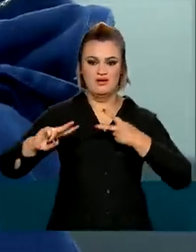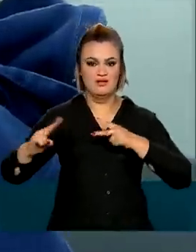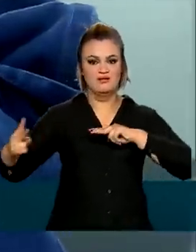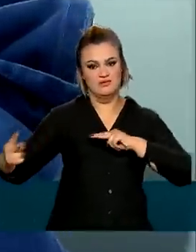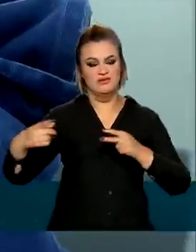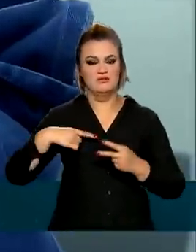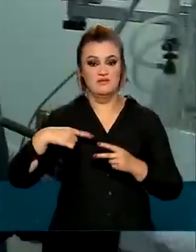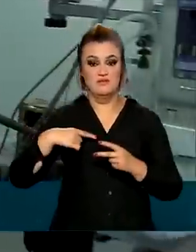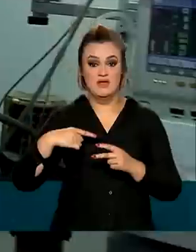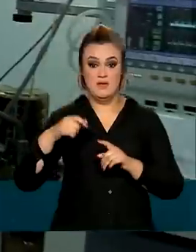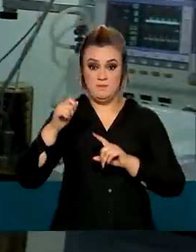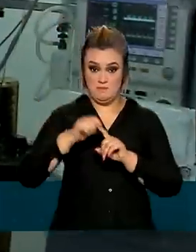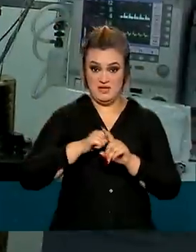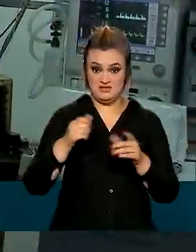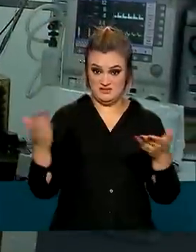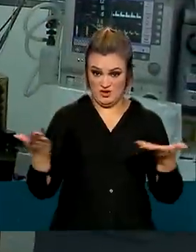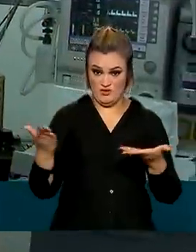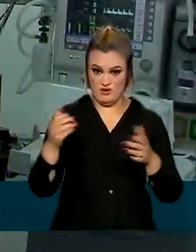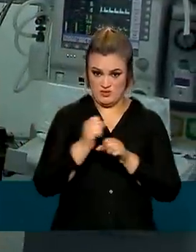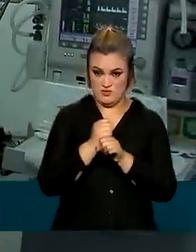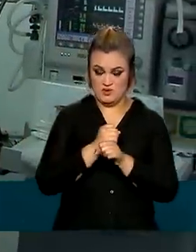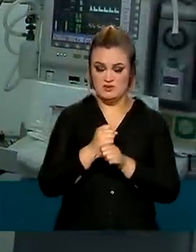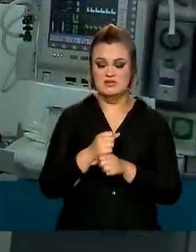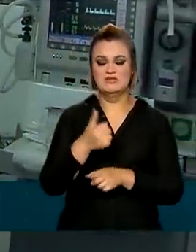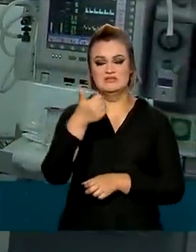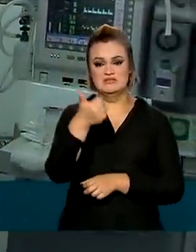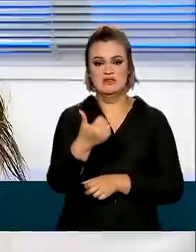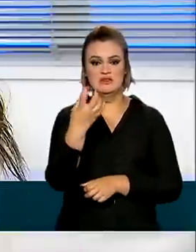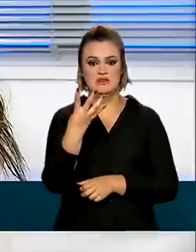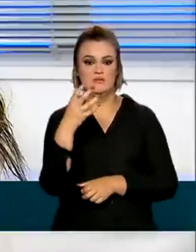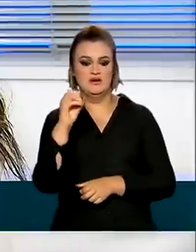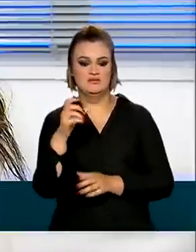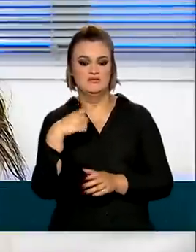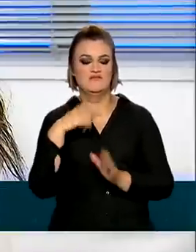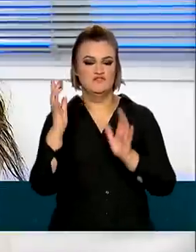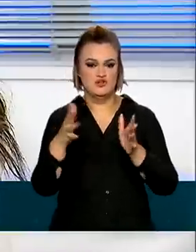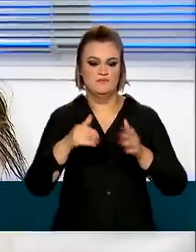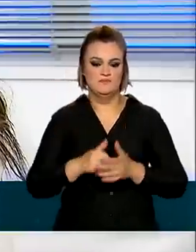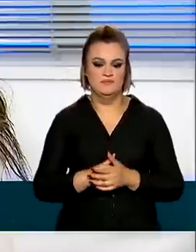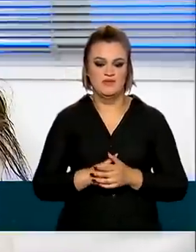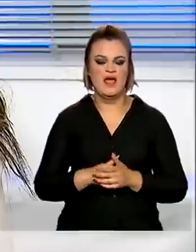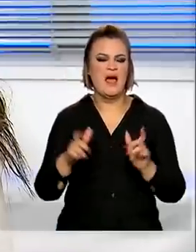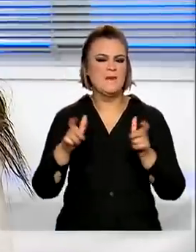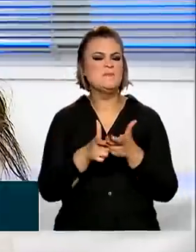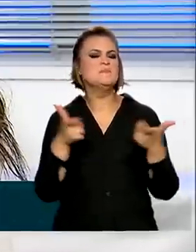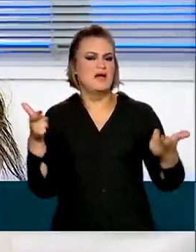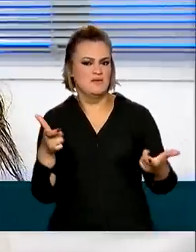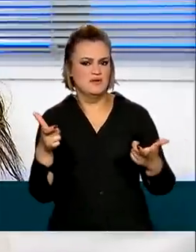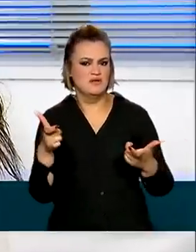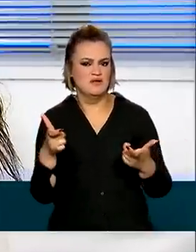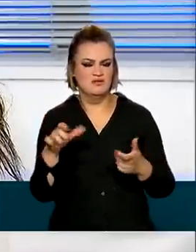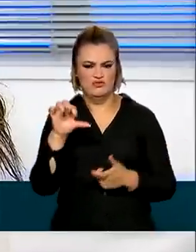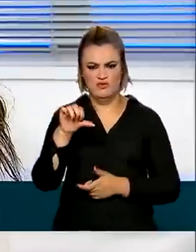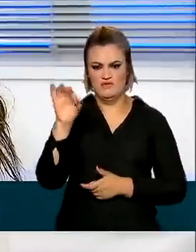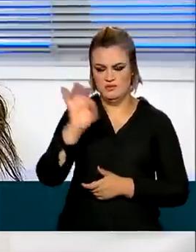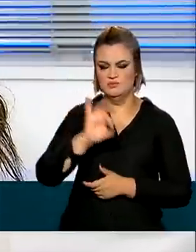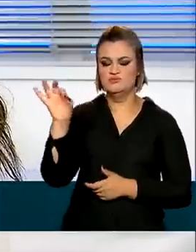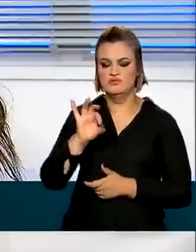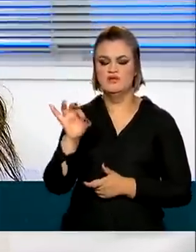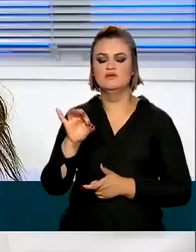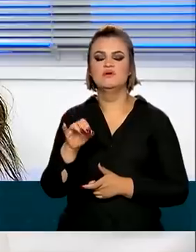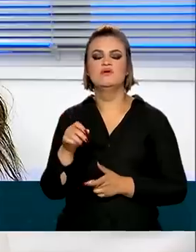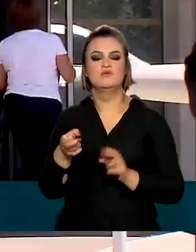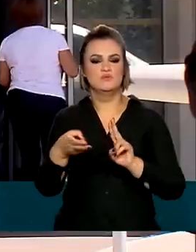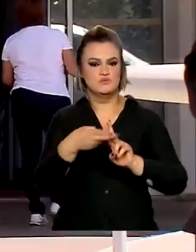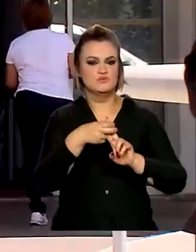primeiros meses de 2022, foram 140. A grande maioria, cerca de 90%, todos com cobertura